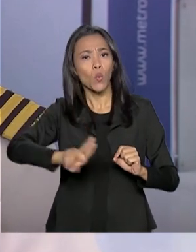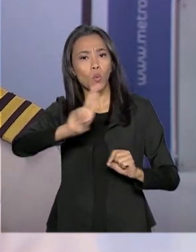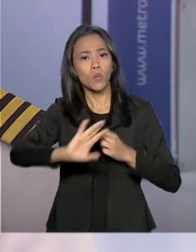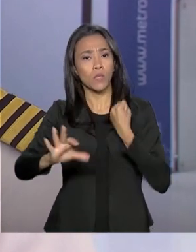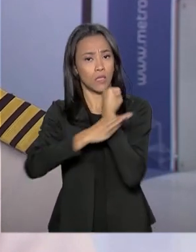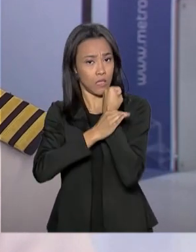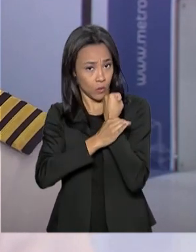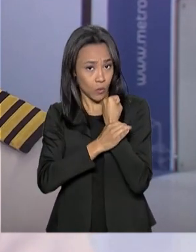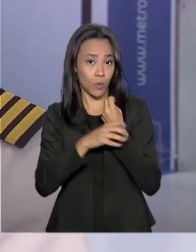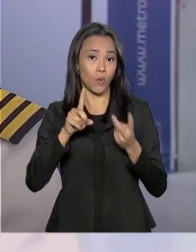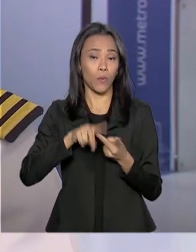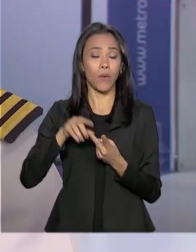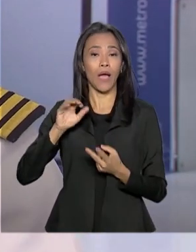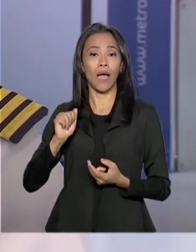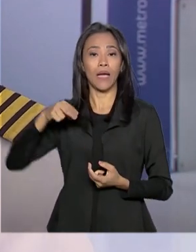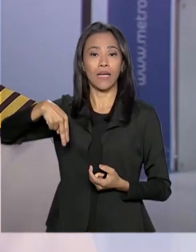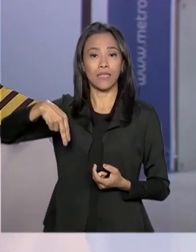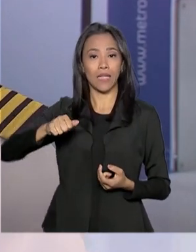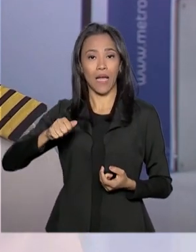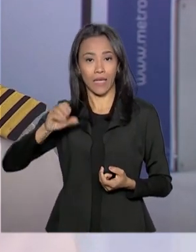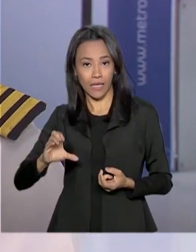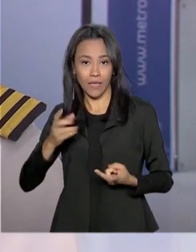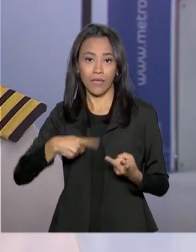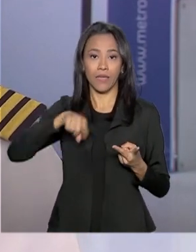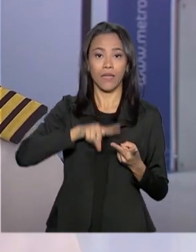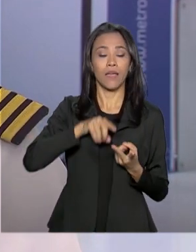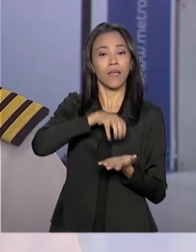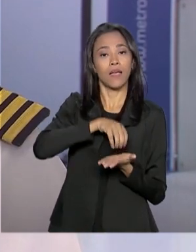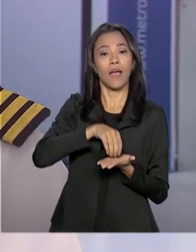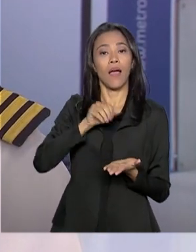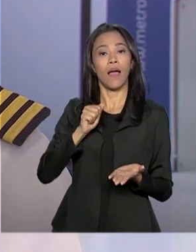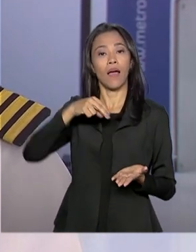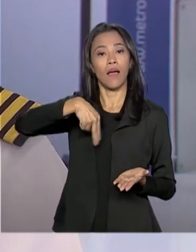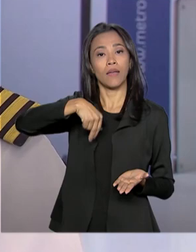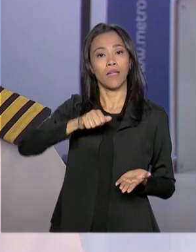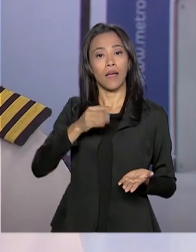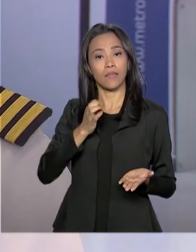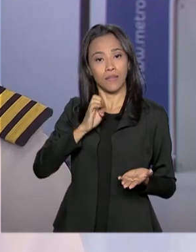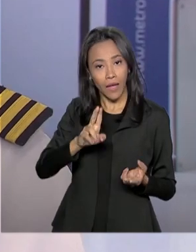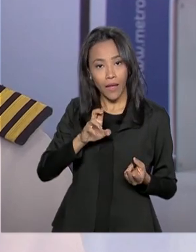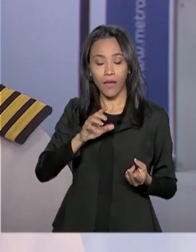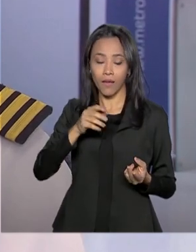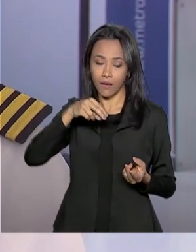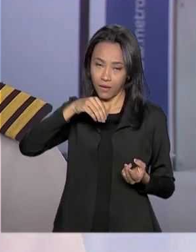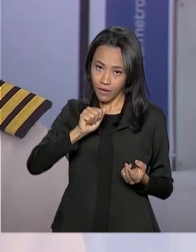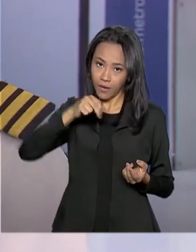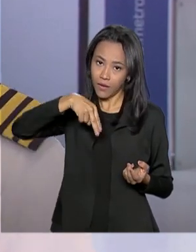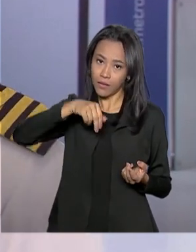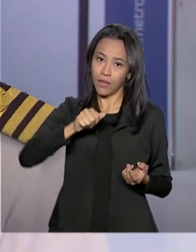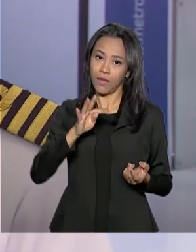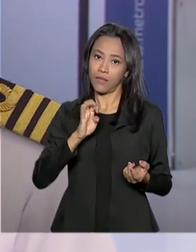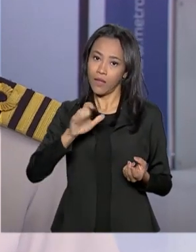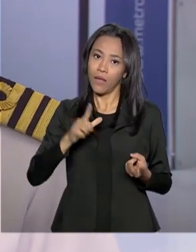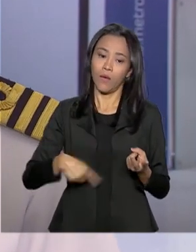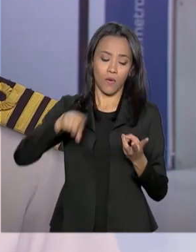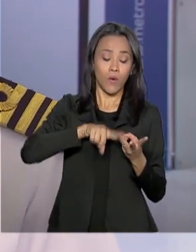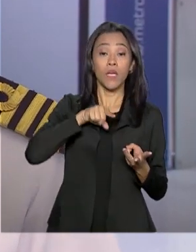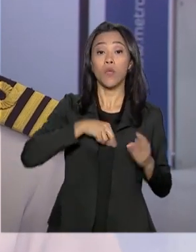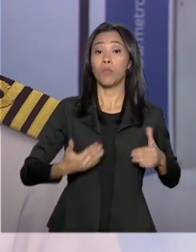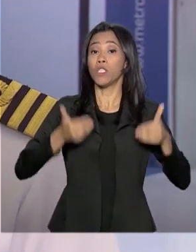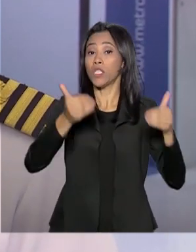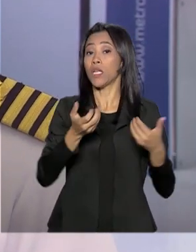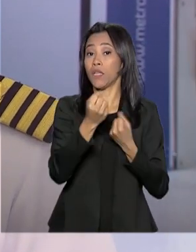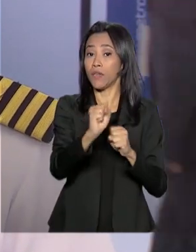DSEA, à ANAC, à Anatel e, obviamente, o Ministério da Defesa na questão do aerolevantamento no território nacional. E conhecer a